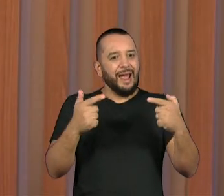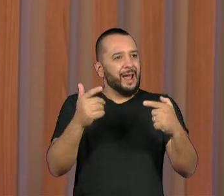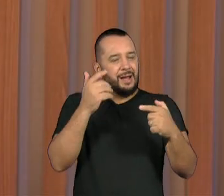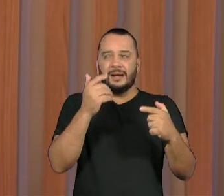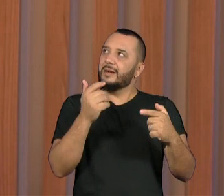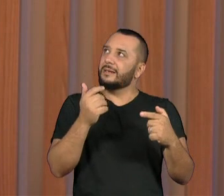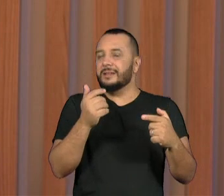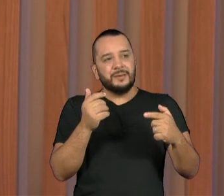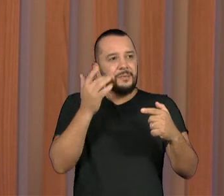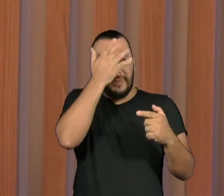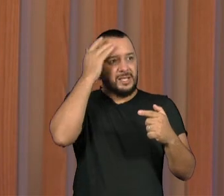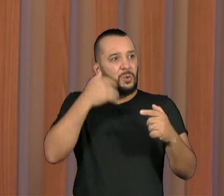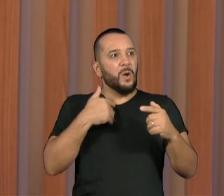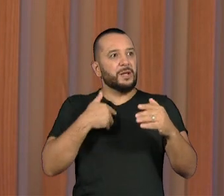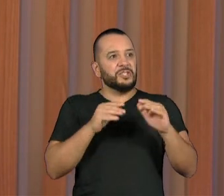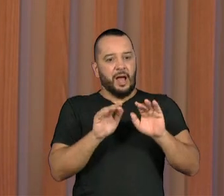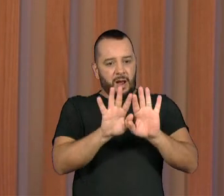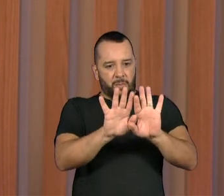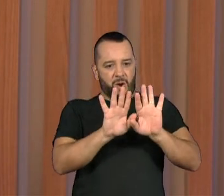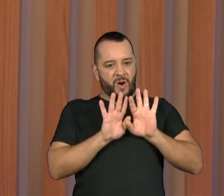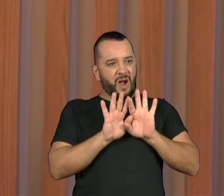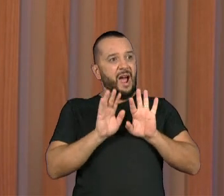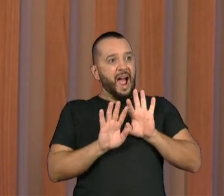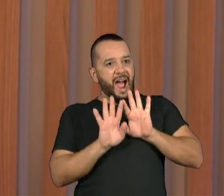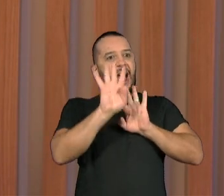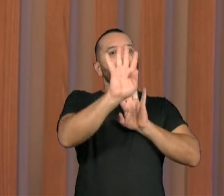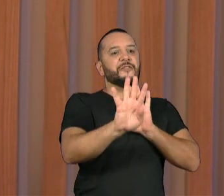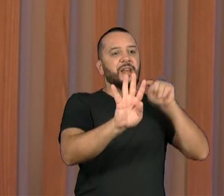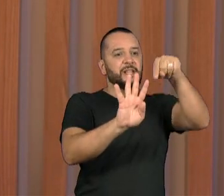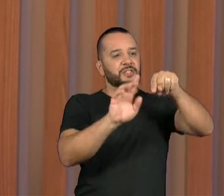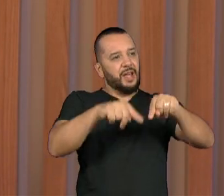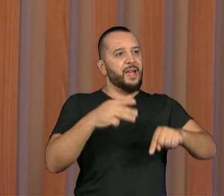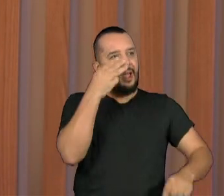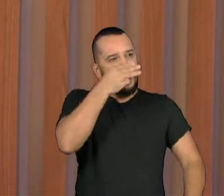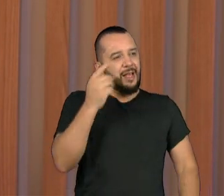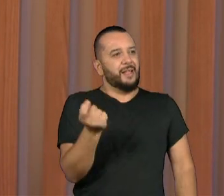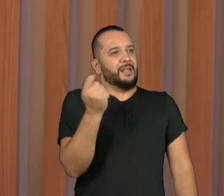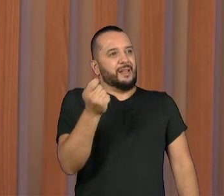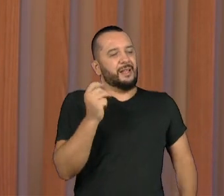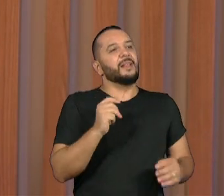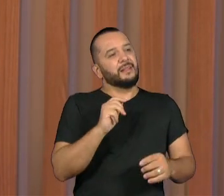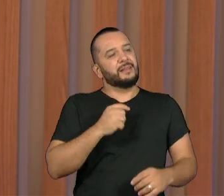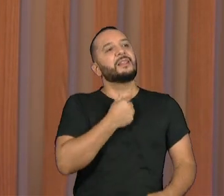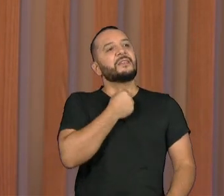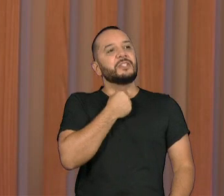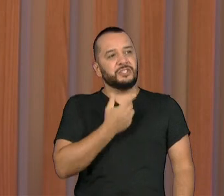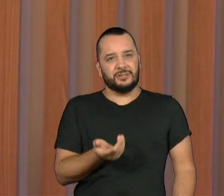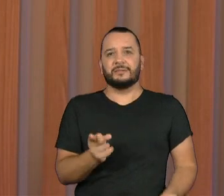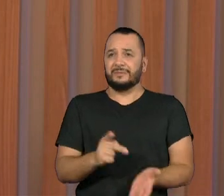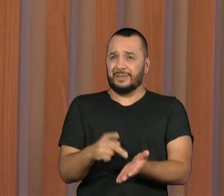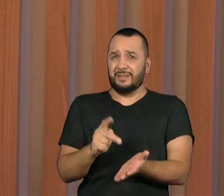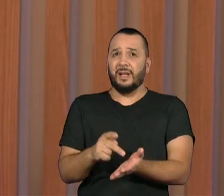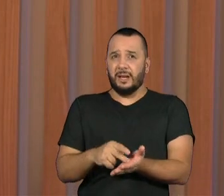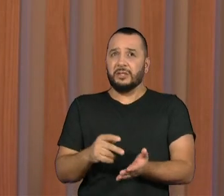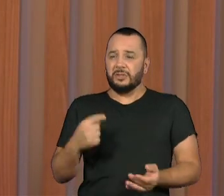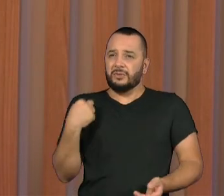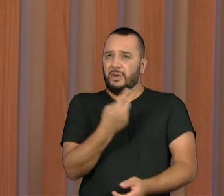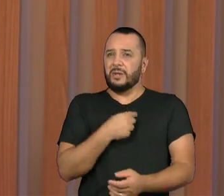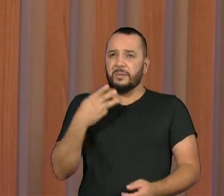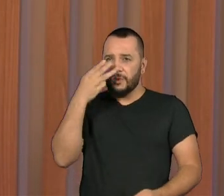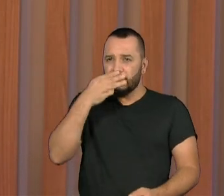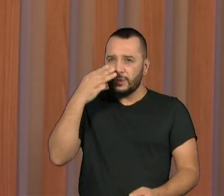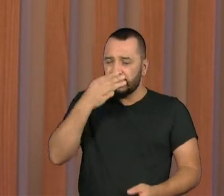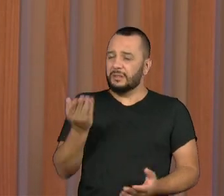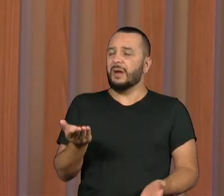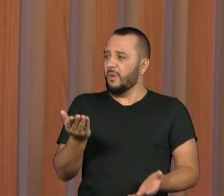descobrindo ali a partir dos anos 60 que a prostituição era uma forma da gente viabilizar a nossa existência. Então quando todo mundo nos queria